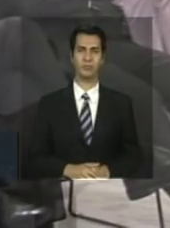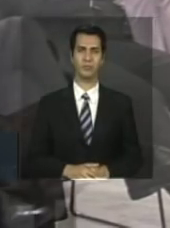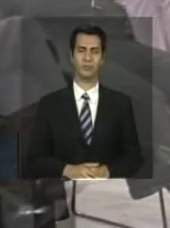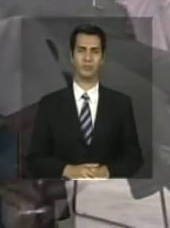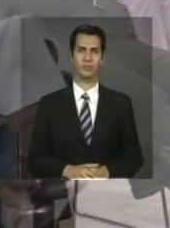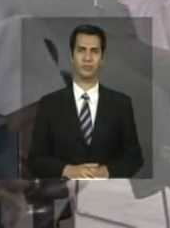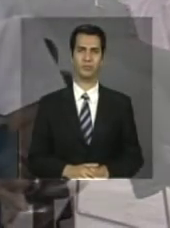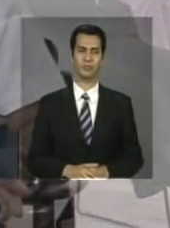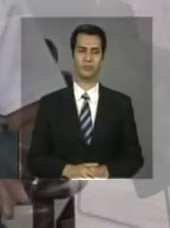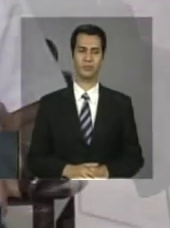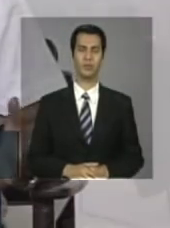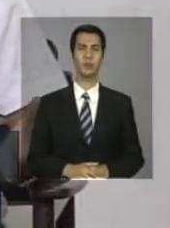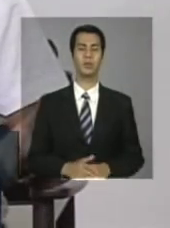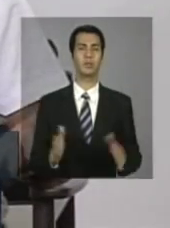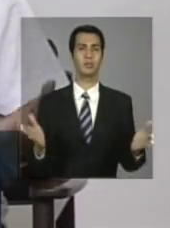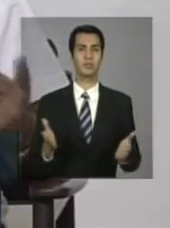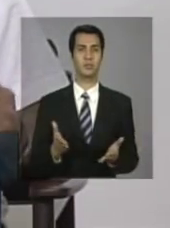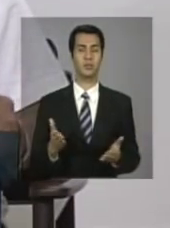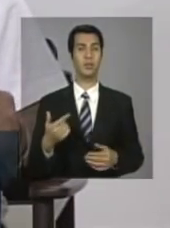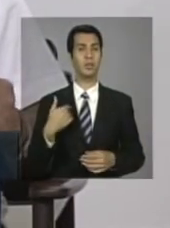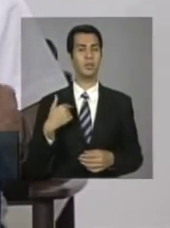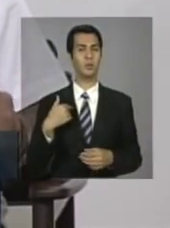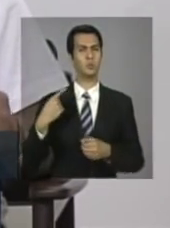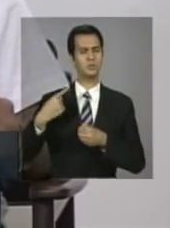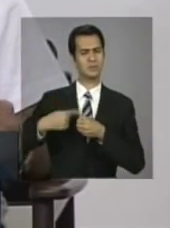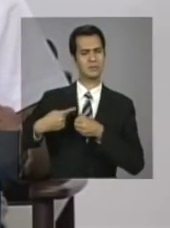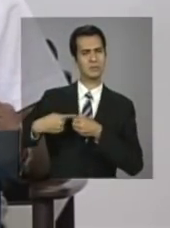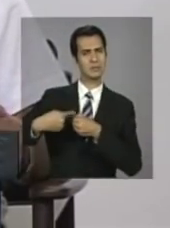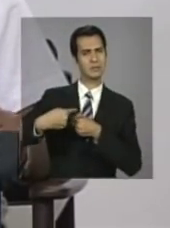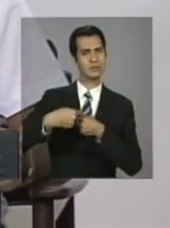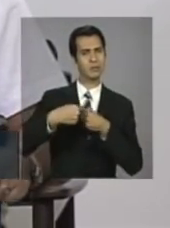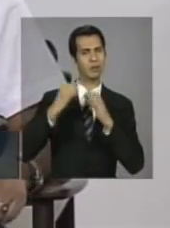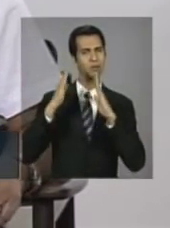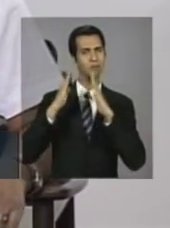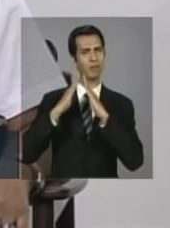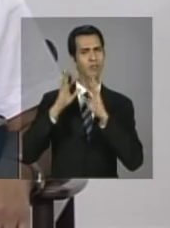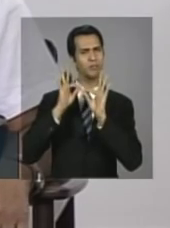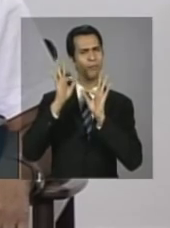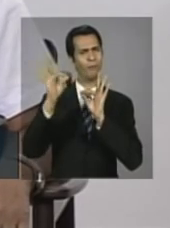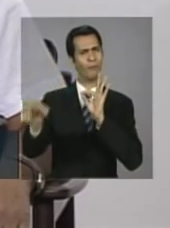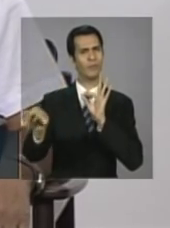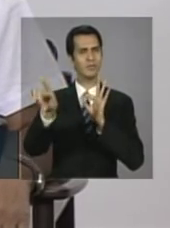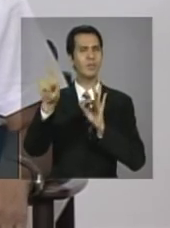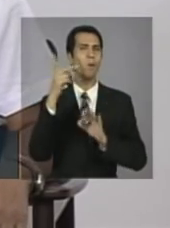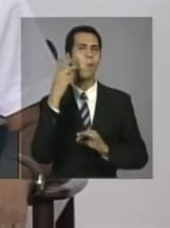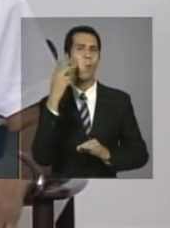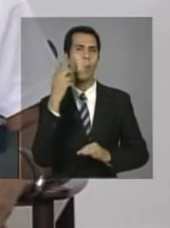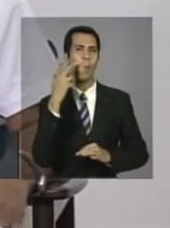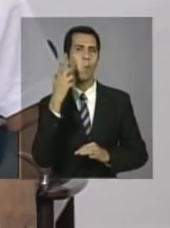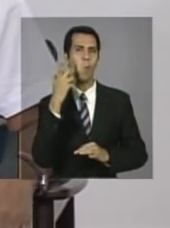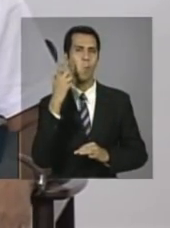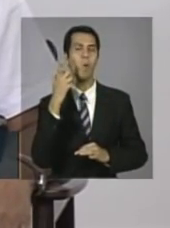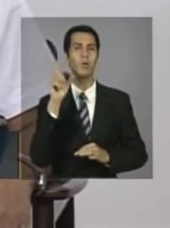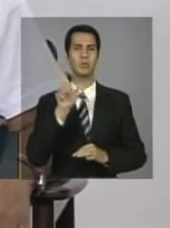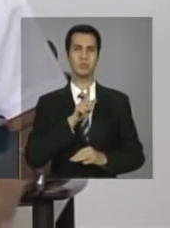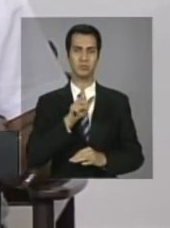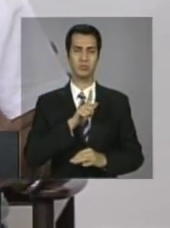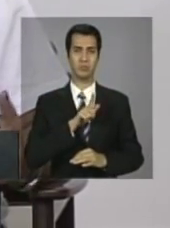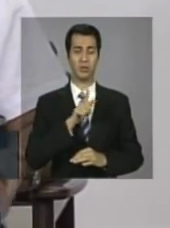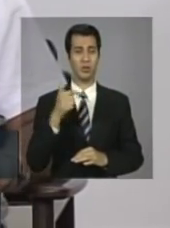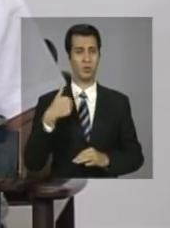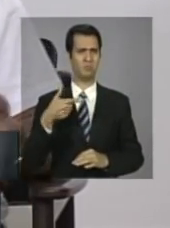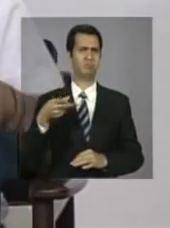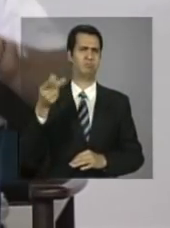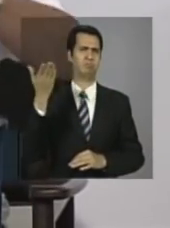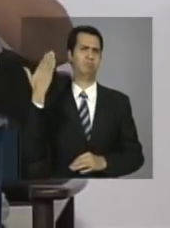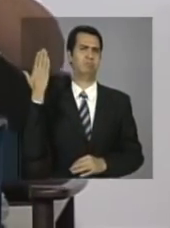momento, eu vim de um interiorzinho do estado do Ceará, e bem jovem, eu